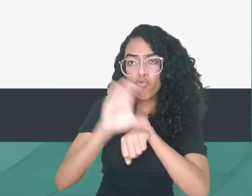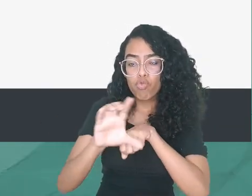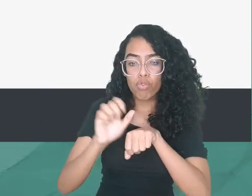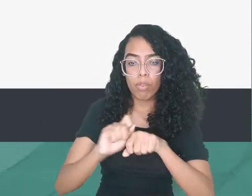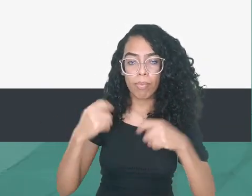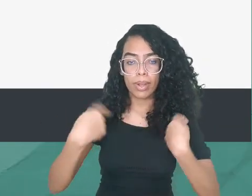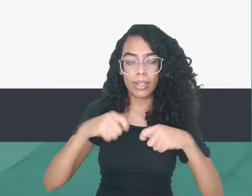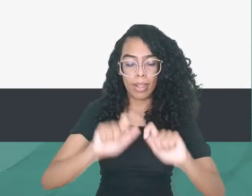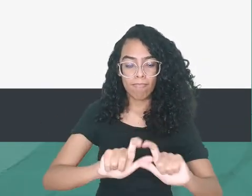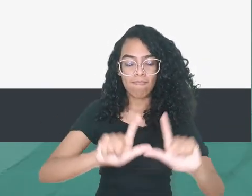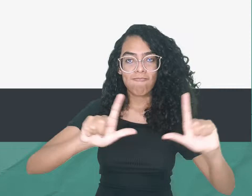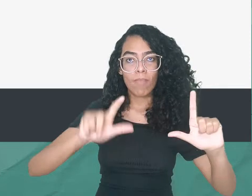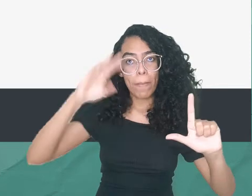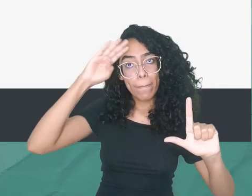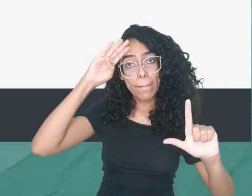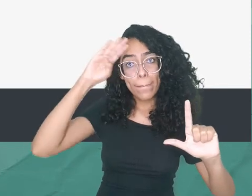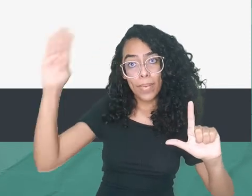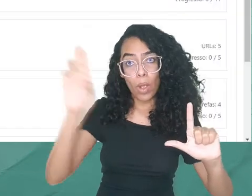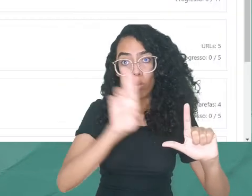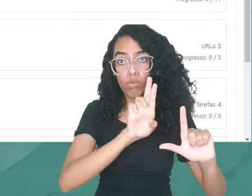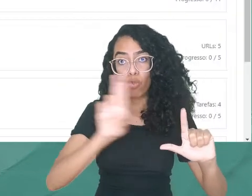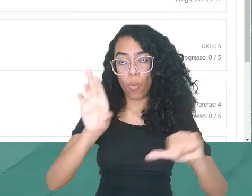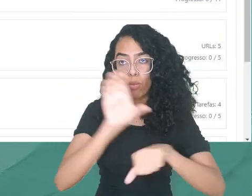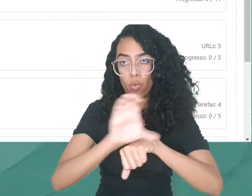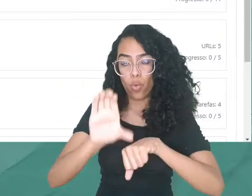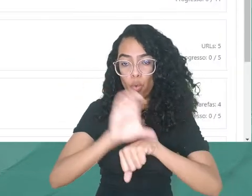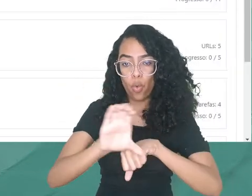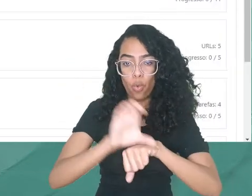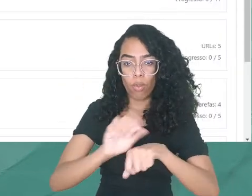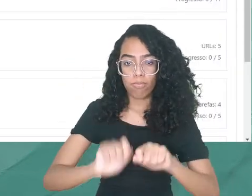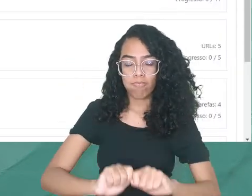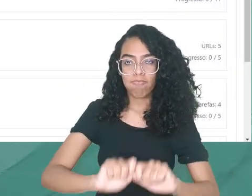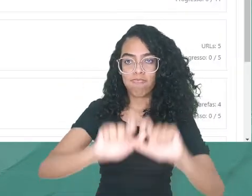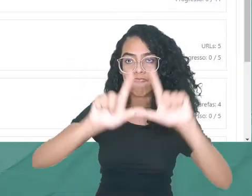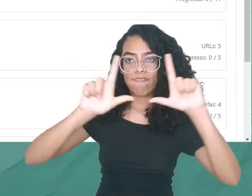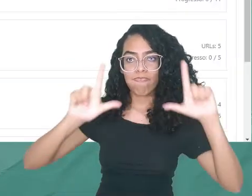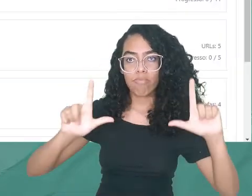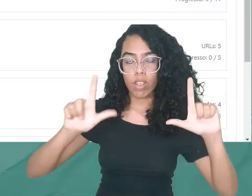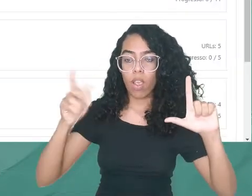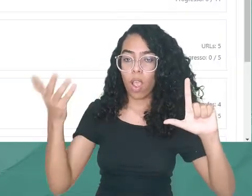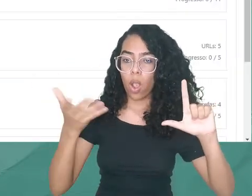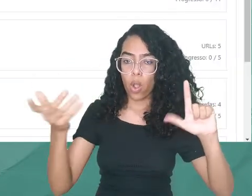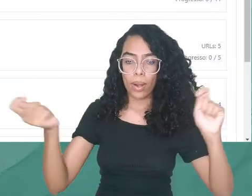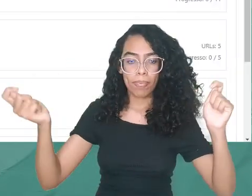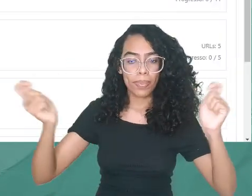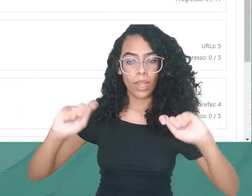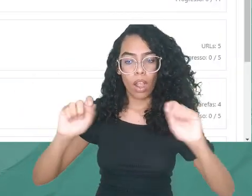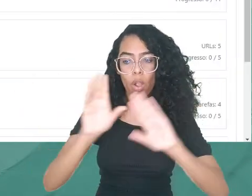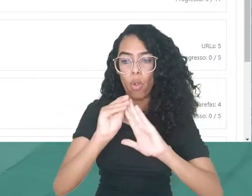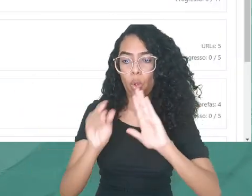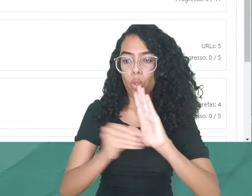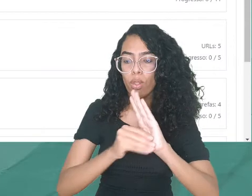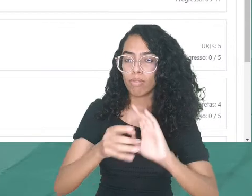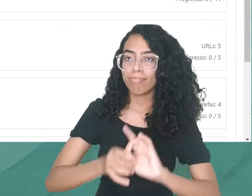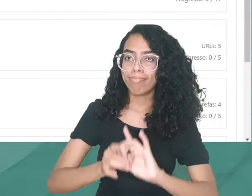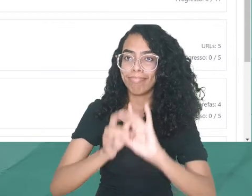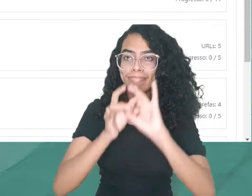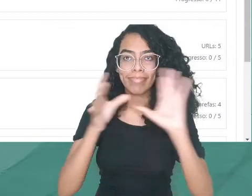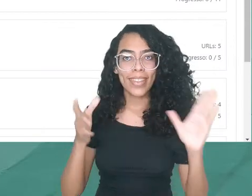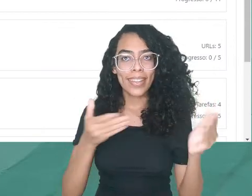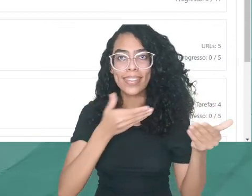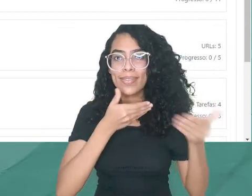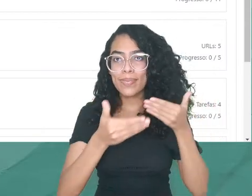na caixa central onde tem o nome do seu curso. Pronto, agora você está na página do seu curso e terá acesso a todo o conteúdo disponível,